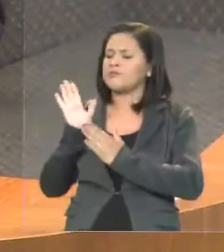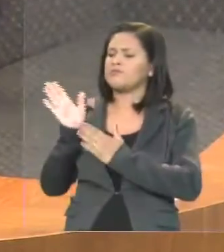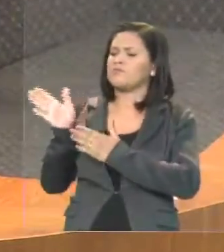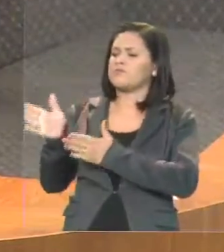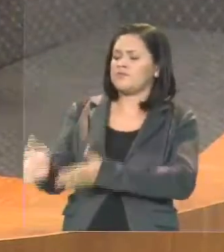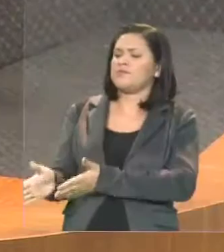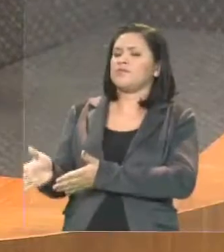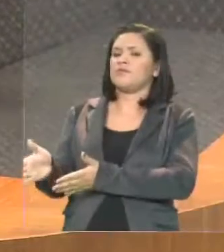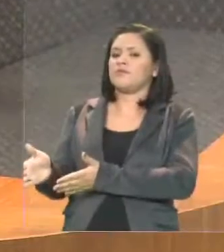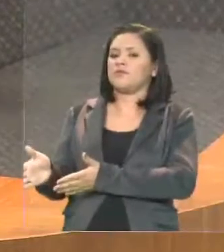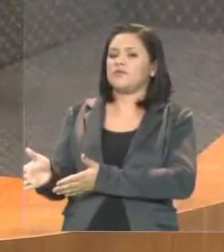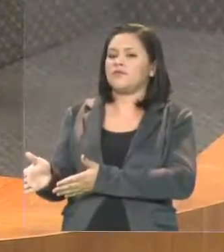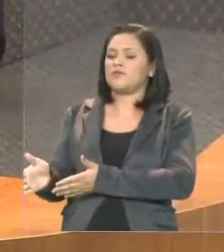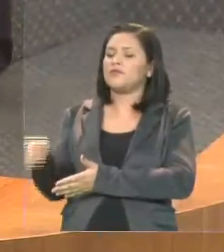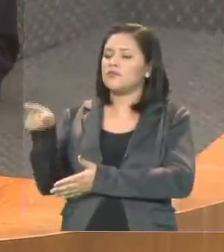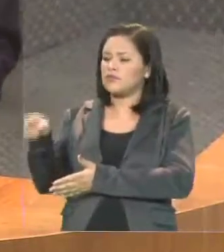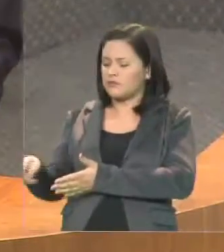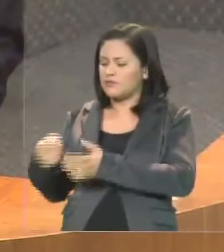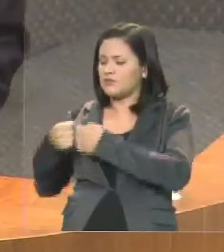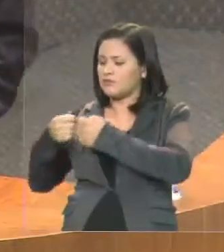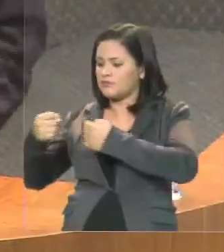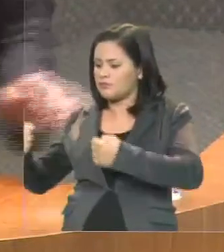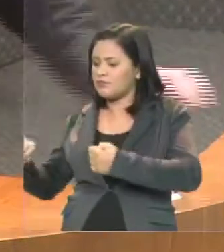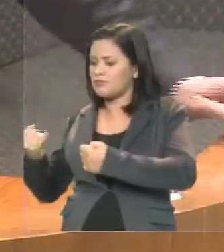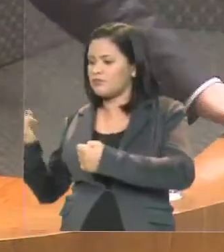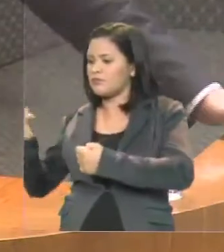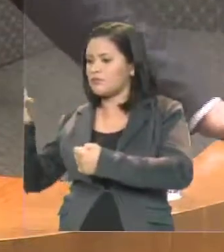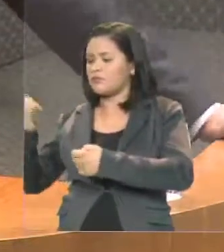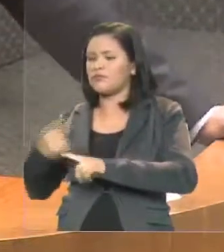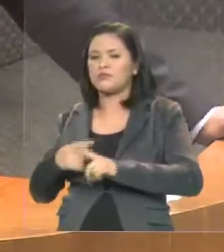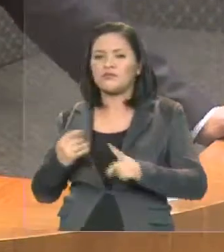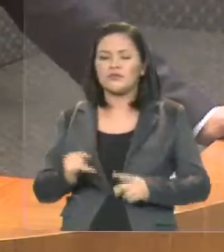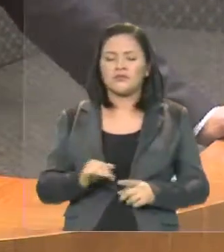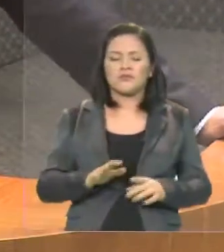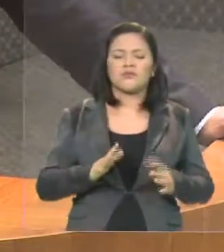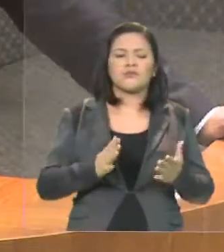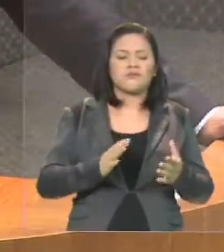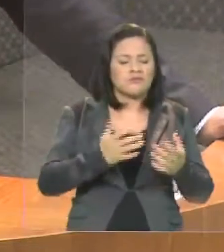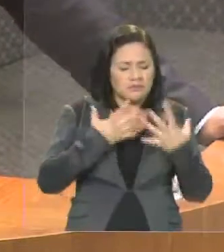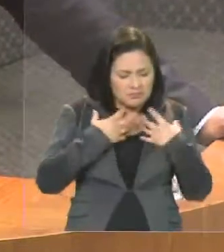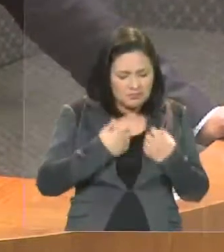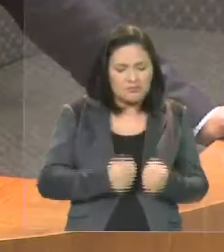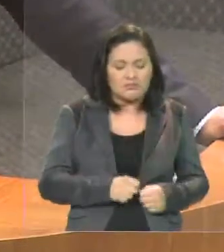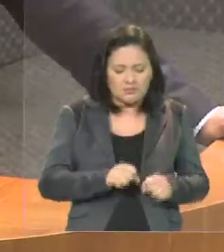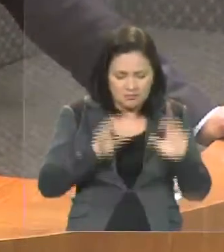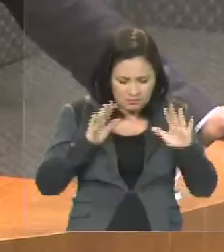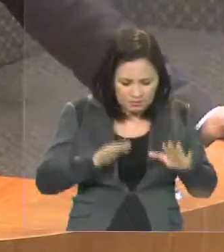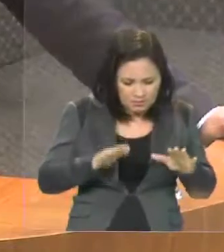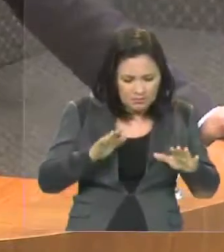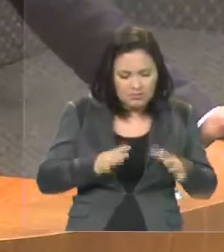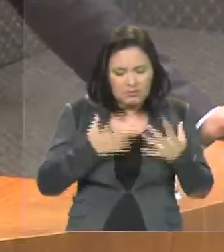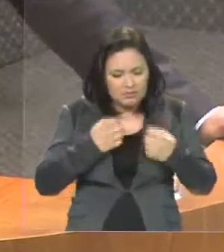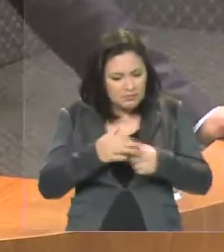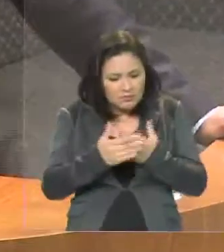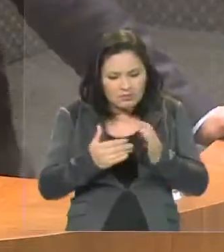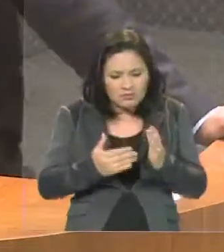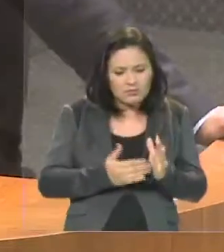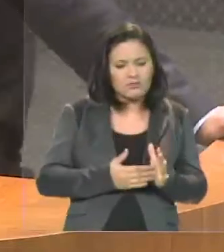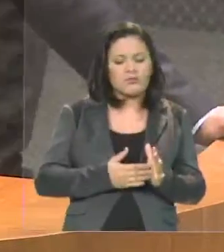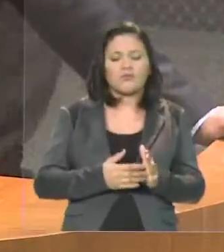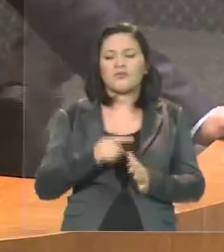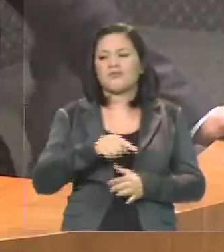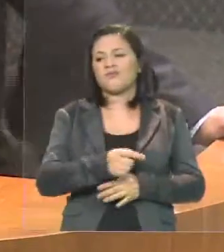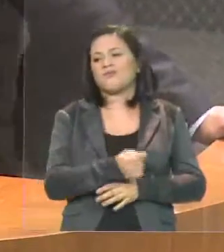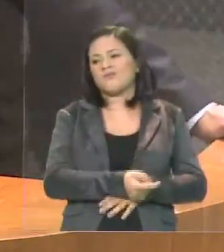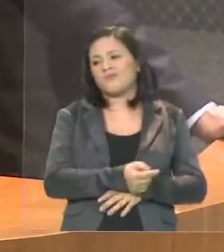curvarem, ele é tão pequeno, tão mesquinho quanto os seus participantes. grande, não é ceder, grande